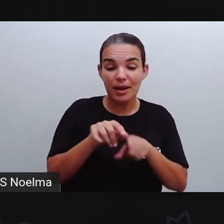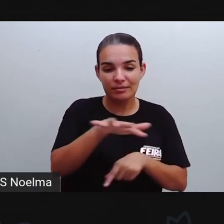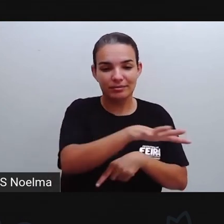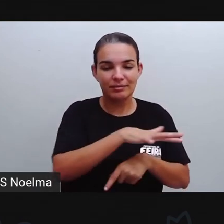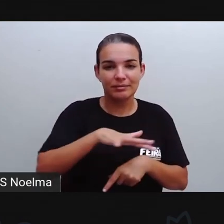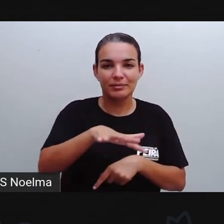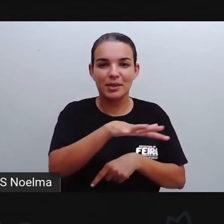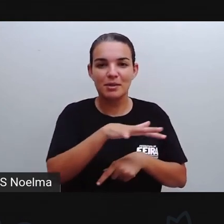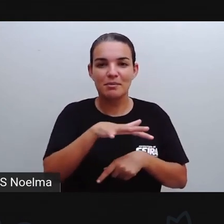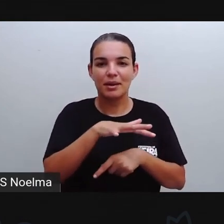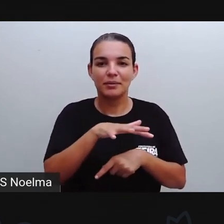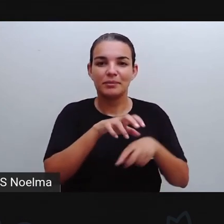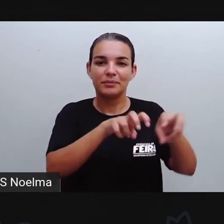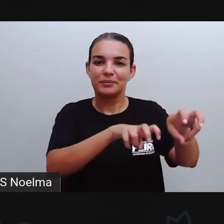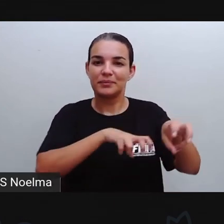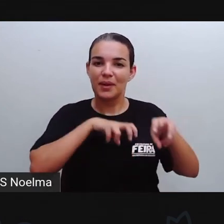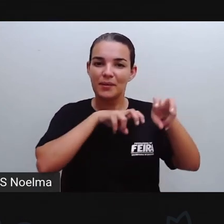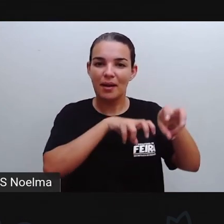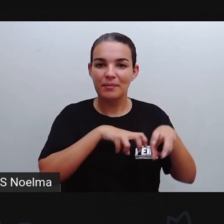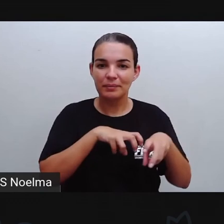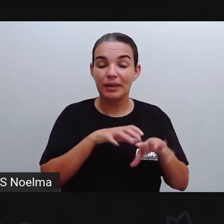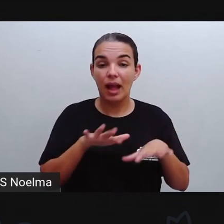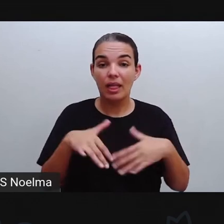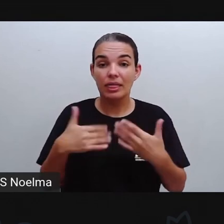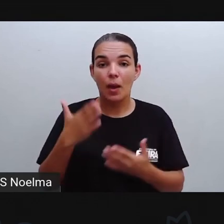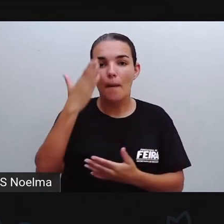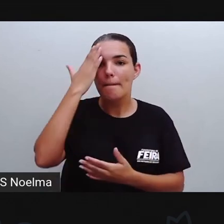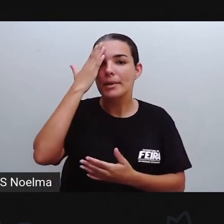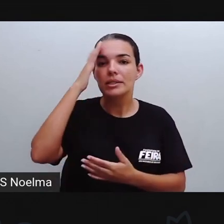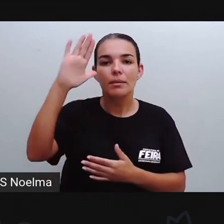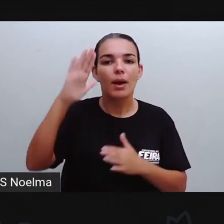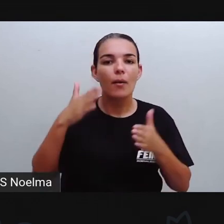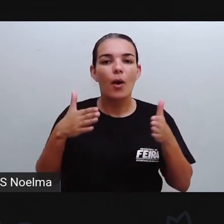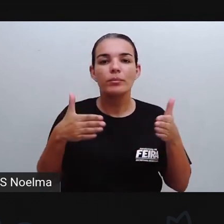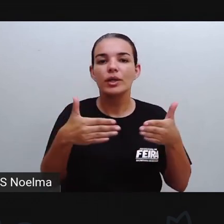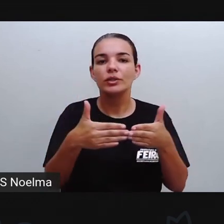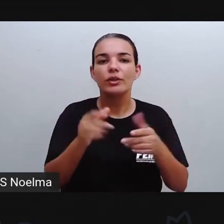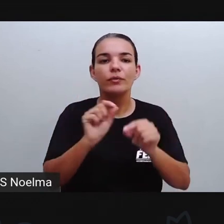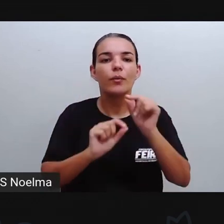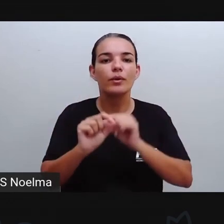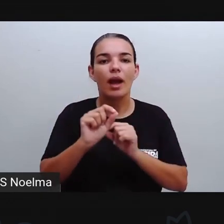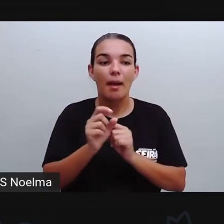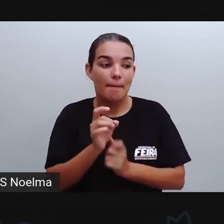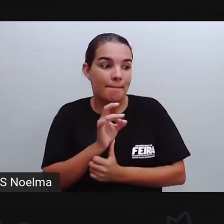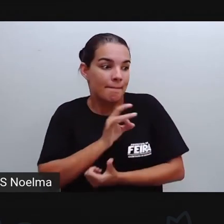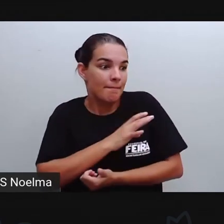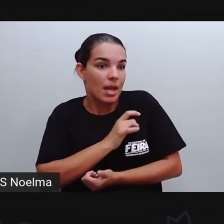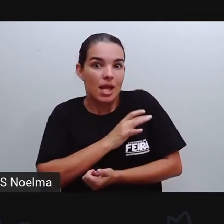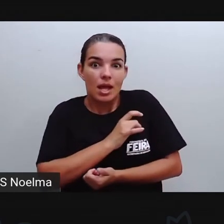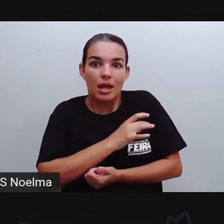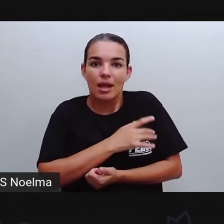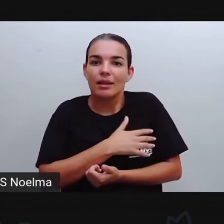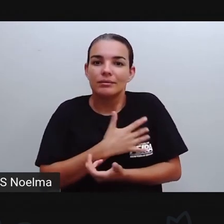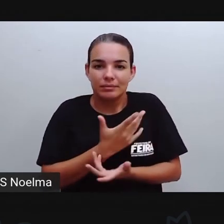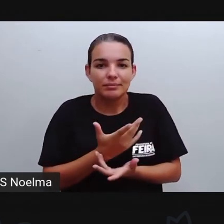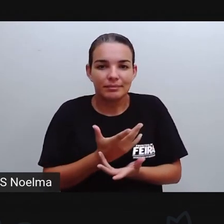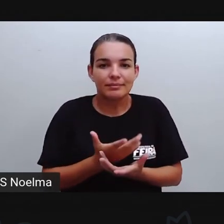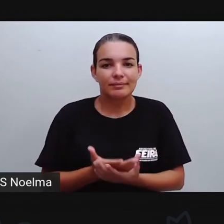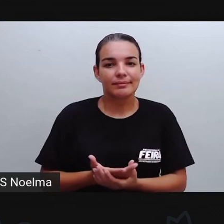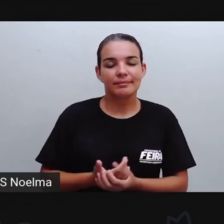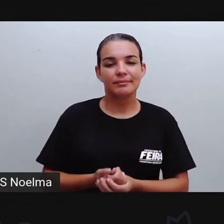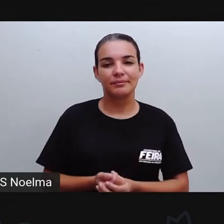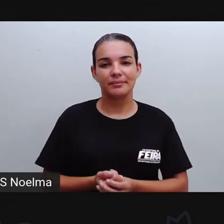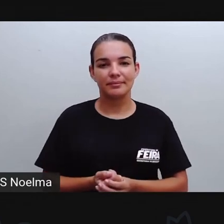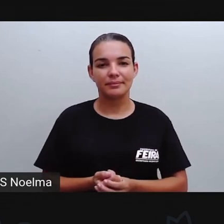aí Dessas lendas urbanas seria o quê? Amedrontar, né? Causar certo terror